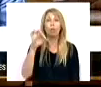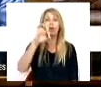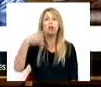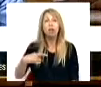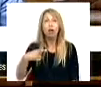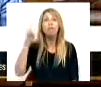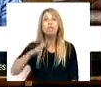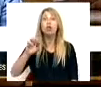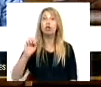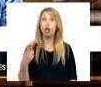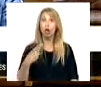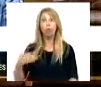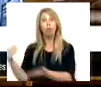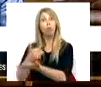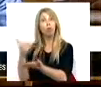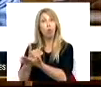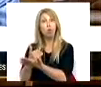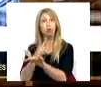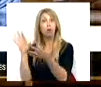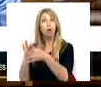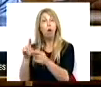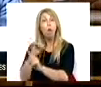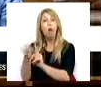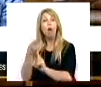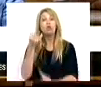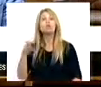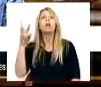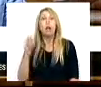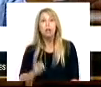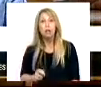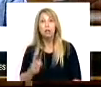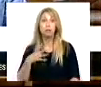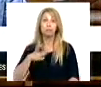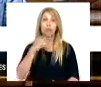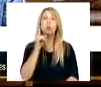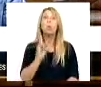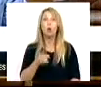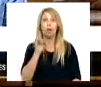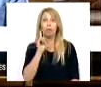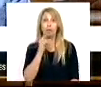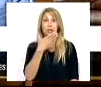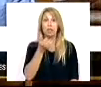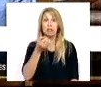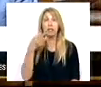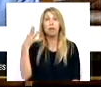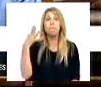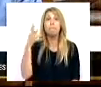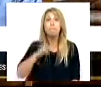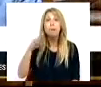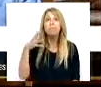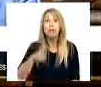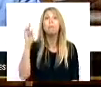respeitantes aos lucros de 2013, ou seja, mais 170 milhões do que o montante atribuído no ano anterior.